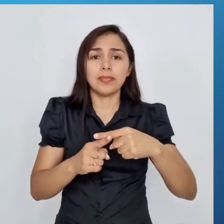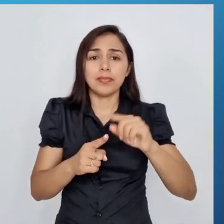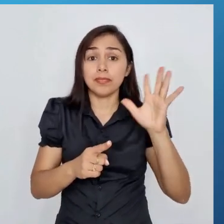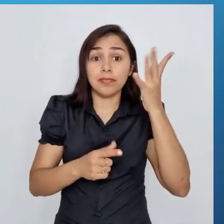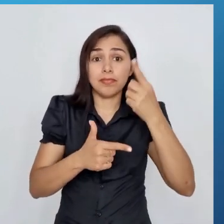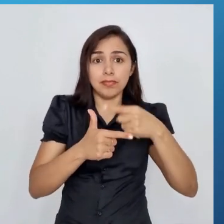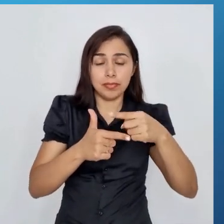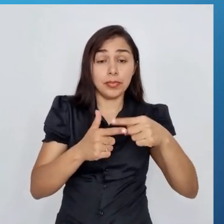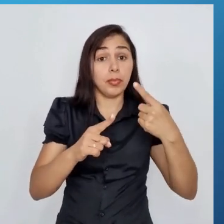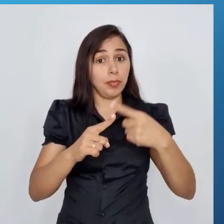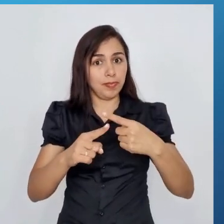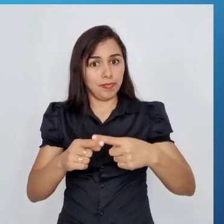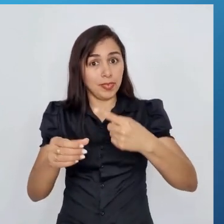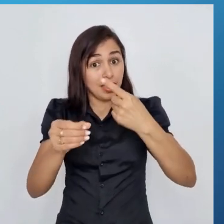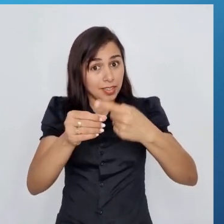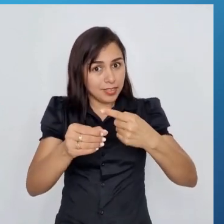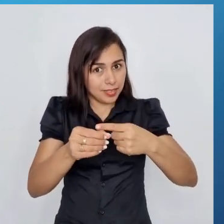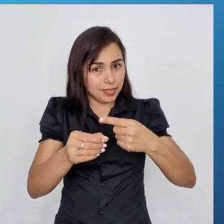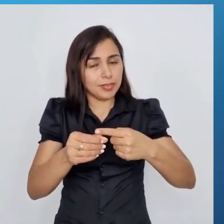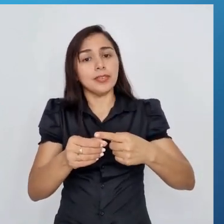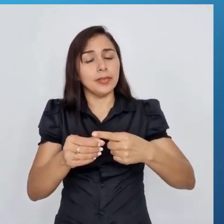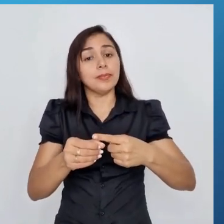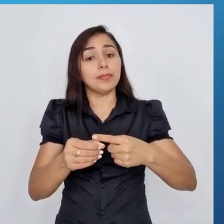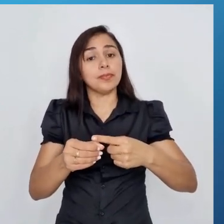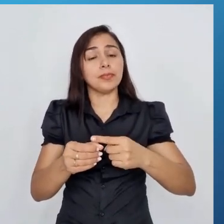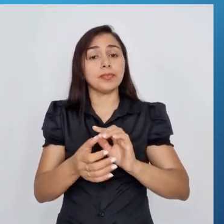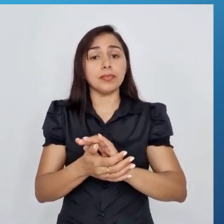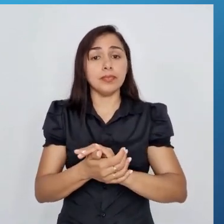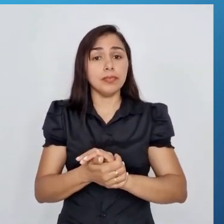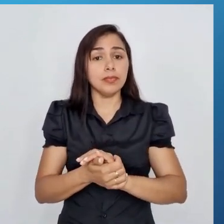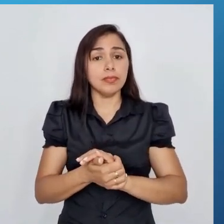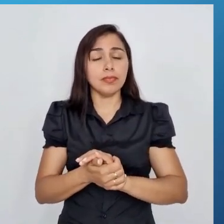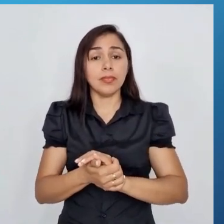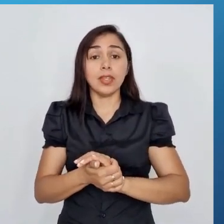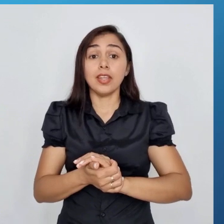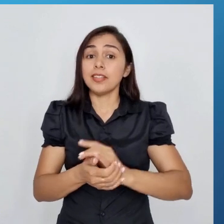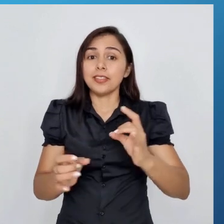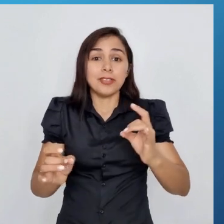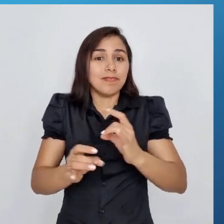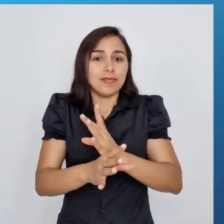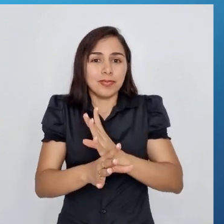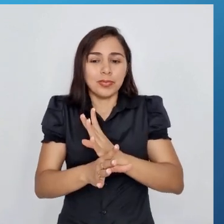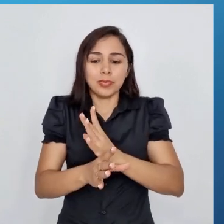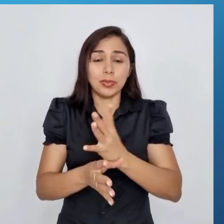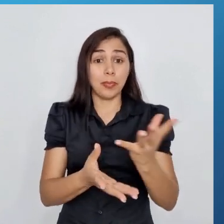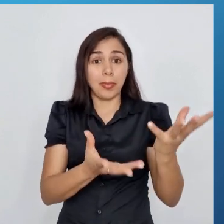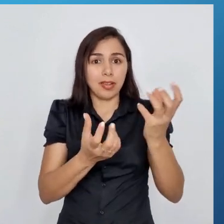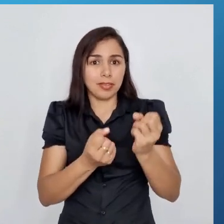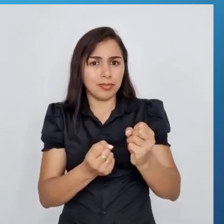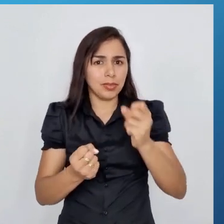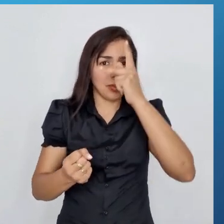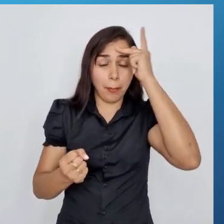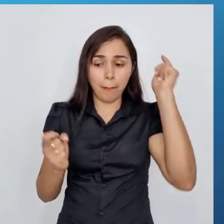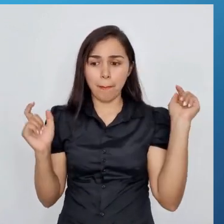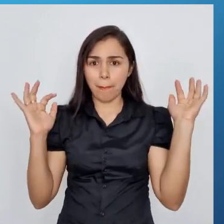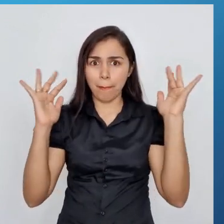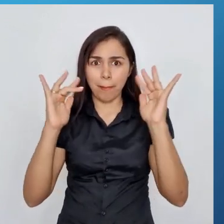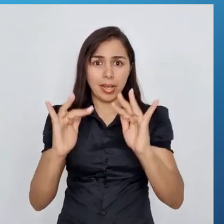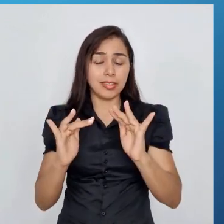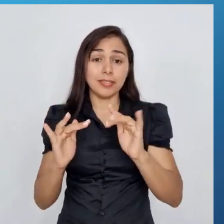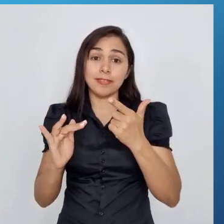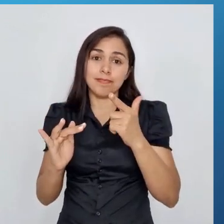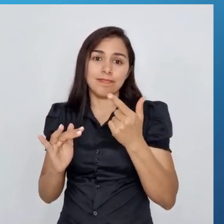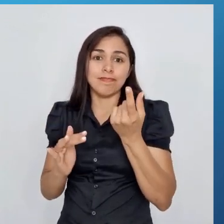cidade, ela não tem como comportar essa grande quantidade de pessoas que não tem renda para ter uma